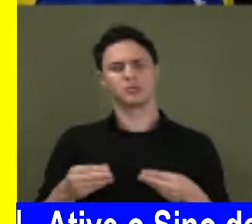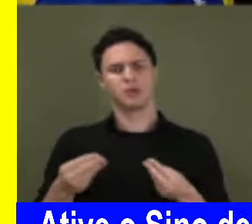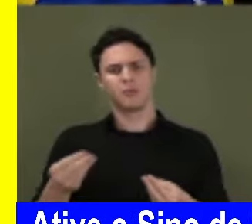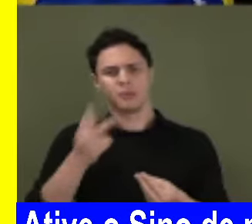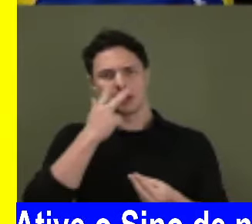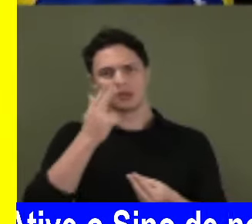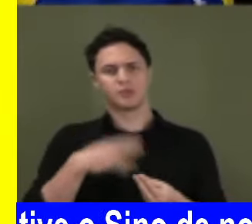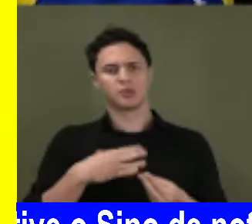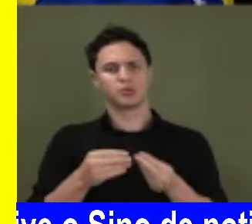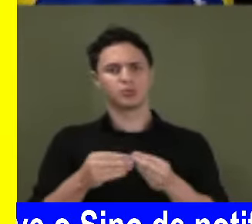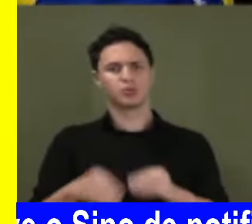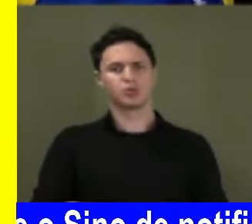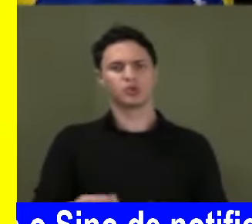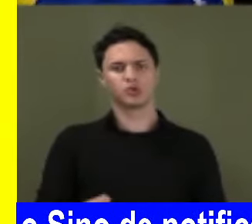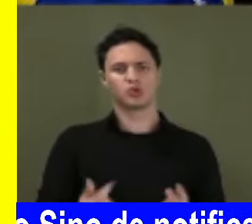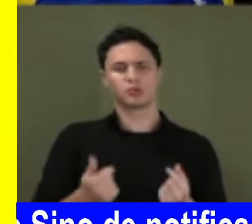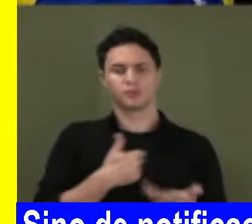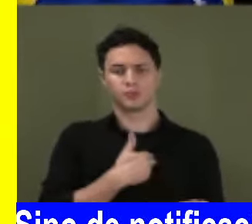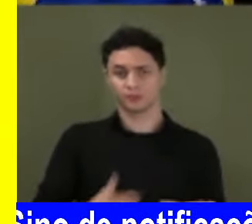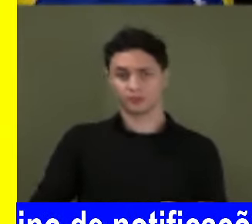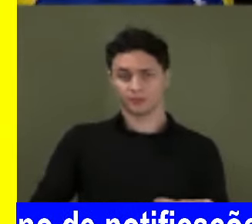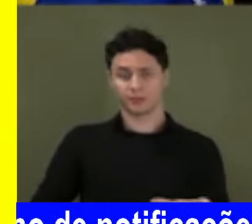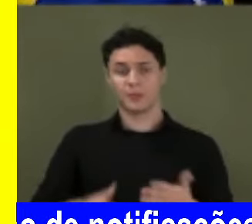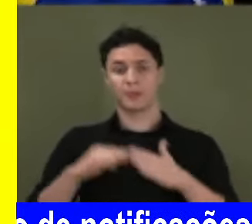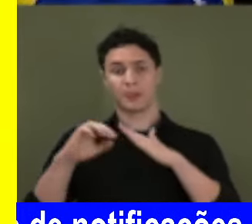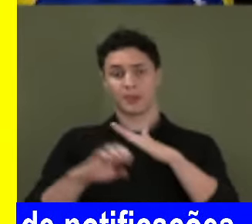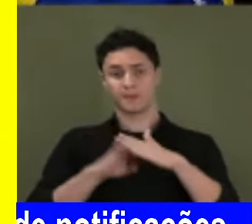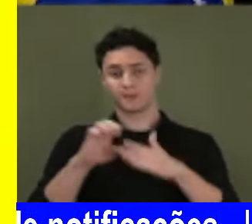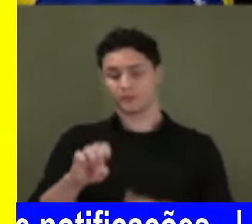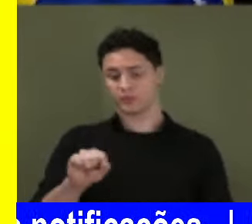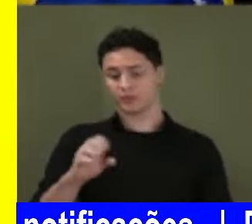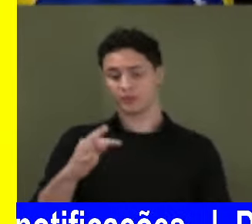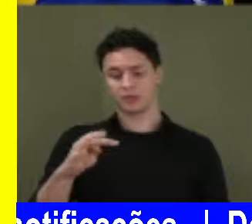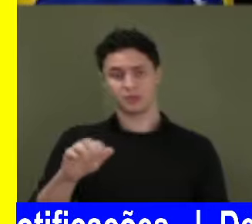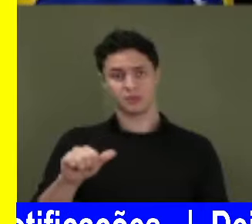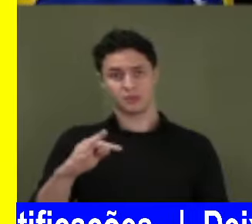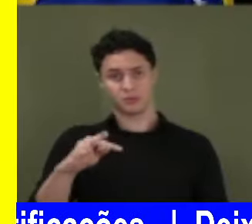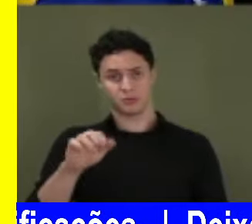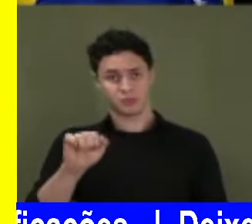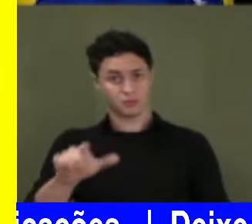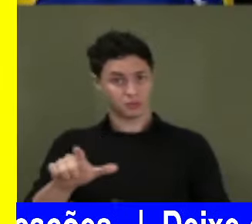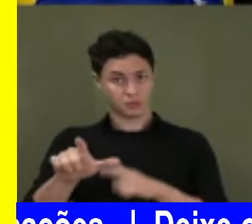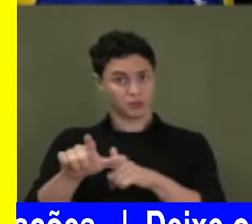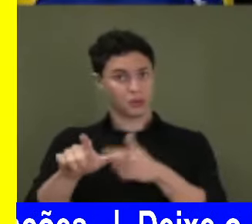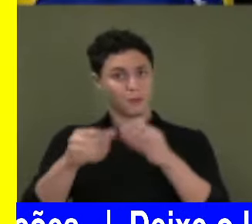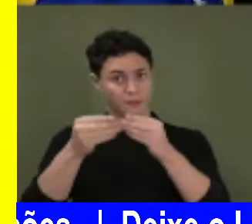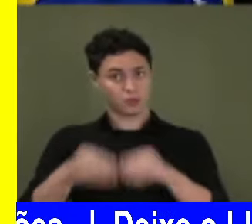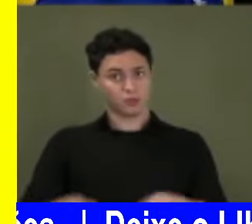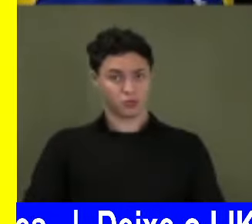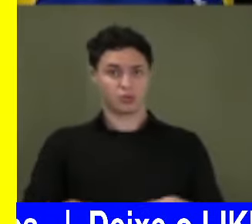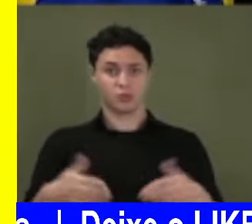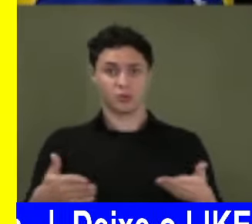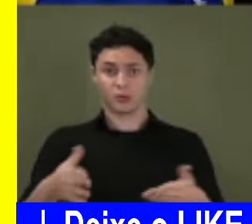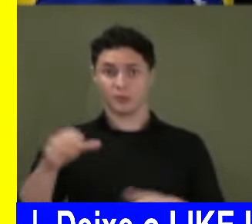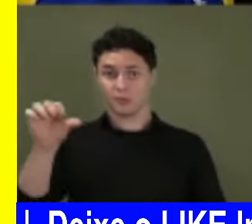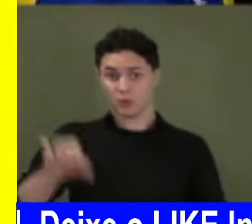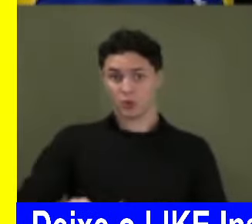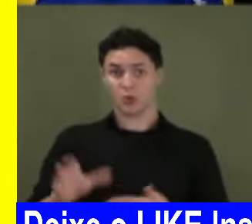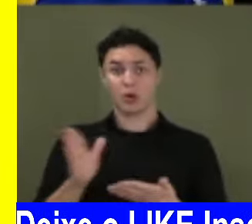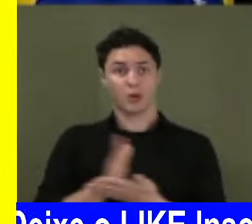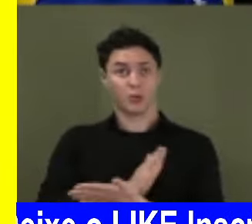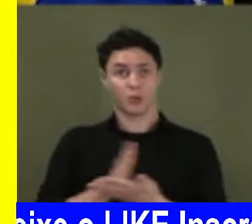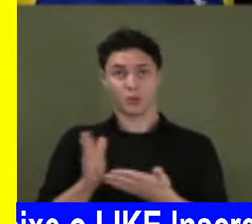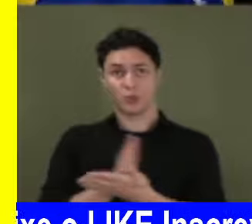cofres públicos. Essas estatais dando déficit aos cofres públicos. E o pior de tudo, algumas estatais aqui, senadores,